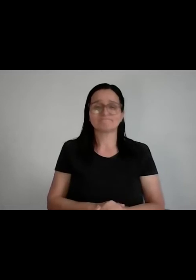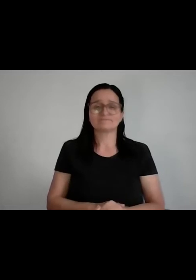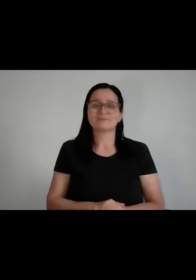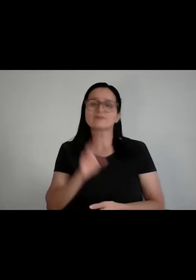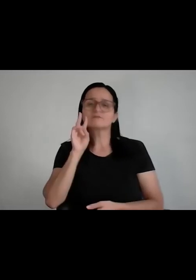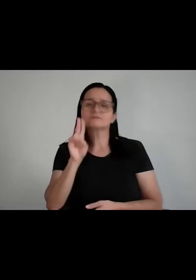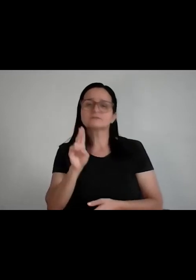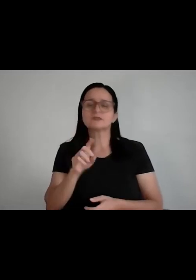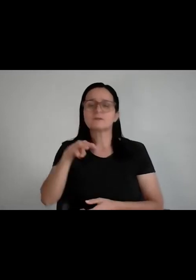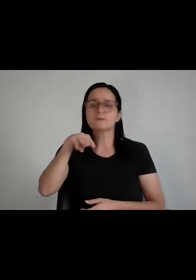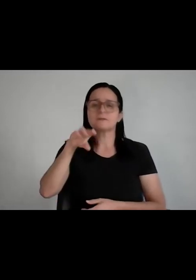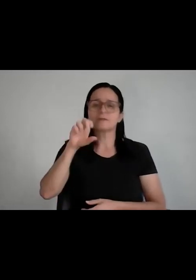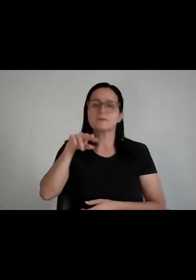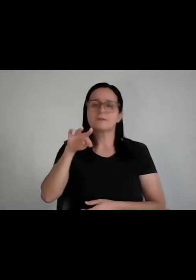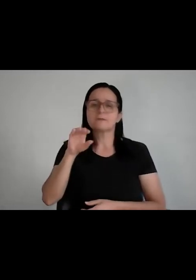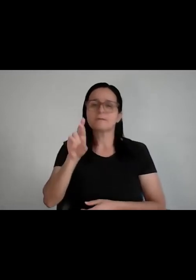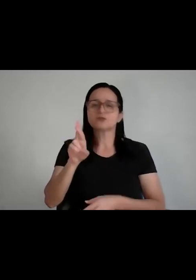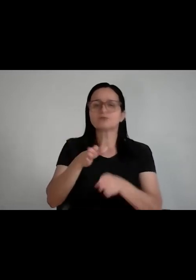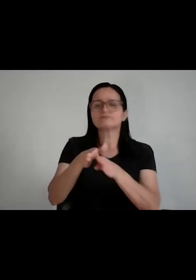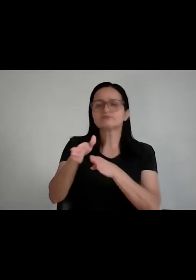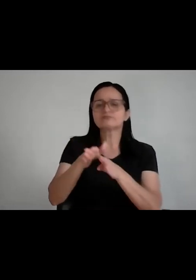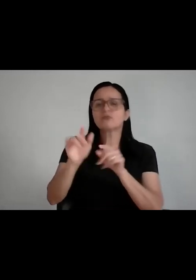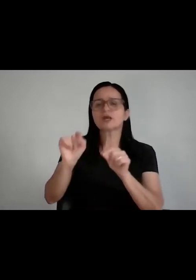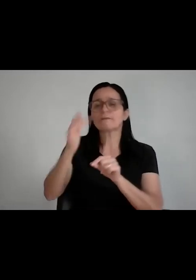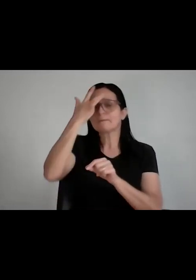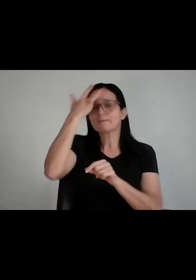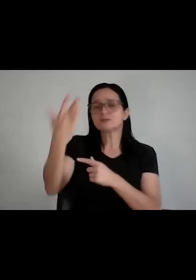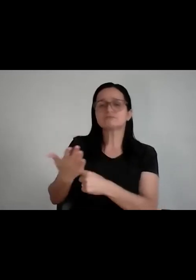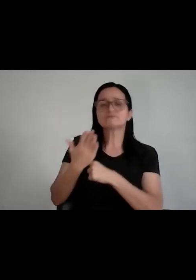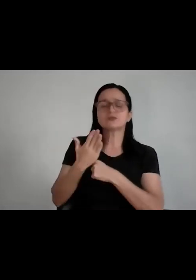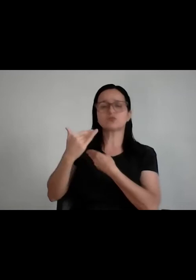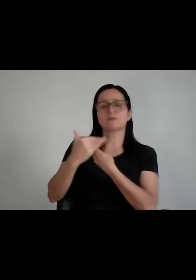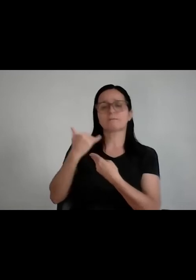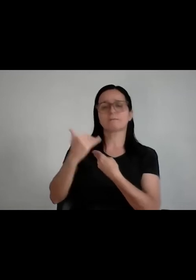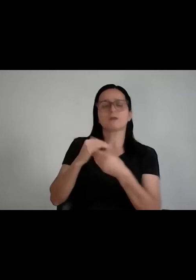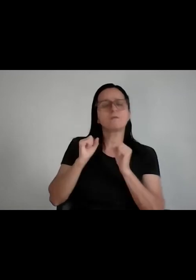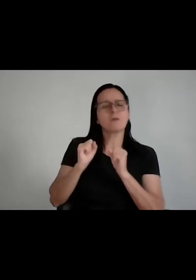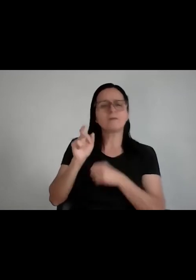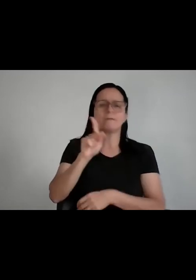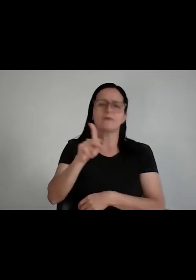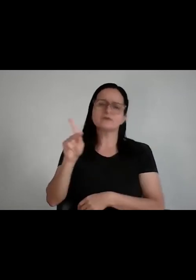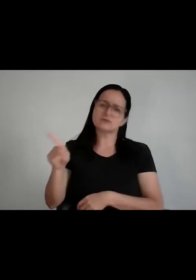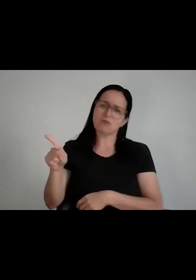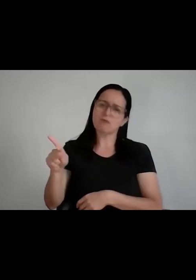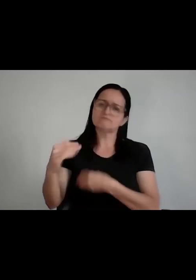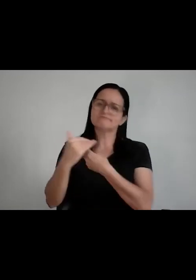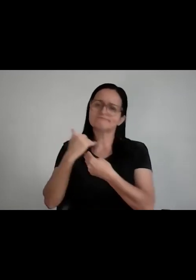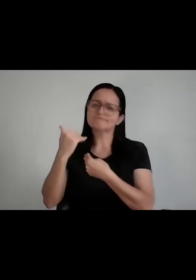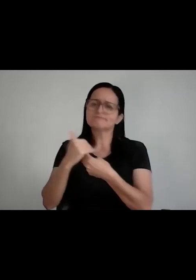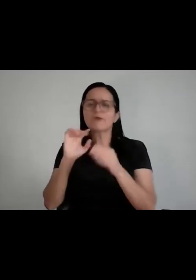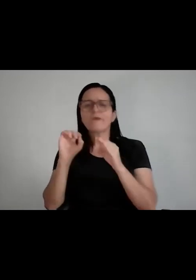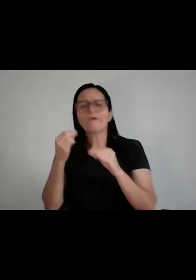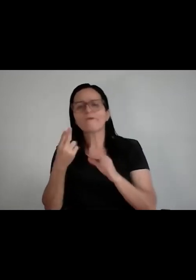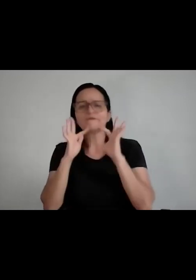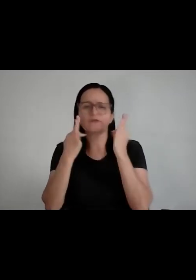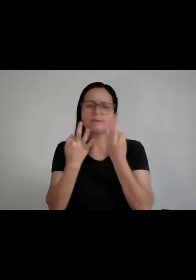eu recomendaria que você elegesse pessoas como seus mentores, pode ser um professor que você curte muito, uma pessoa da família que é